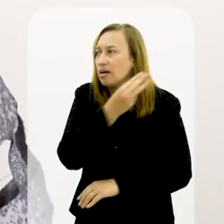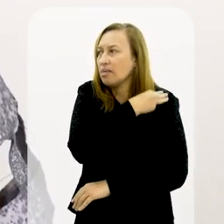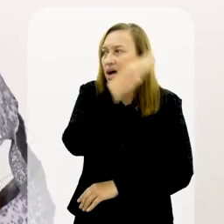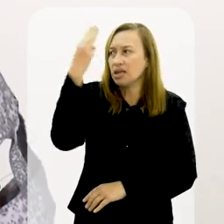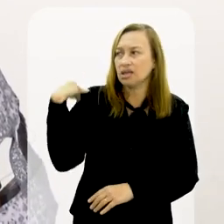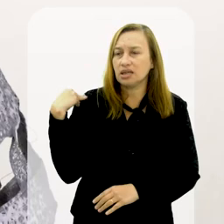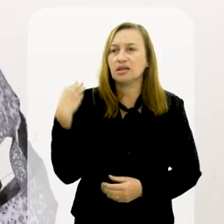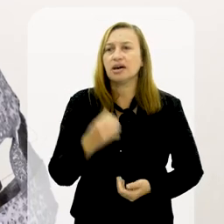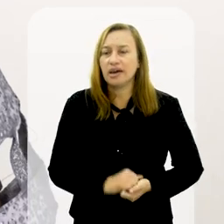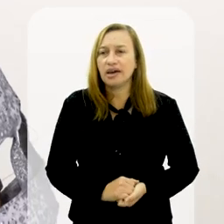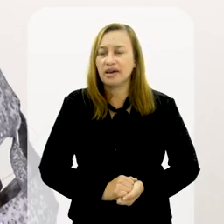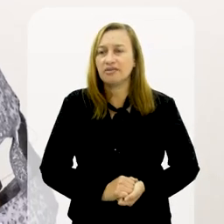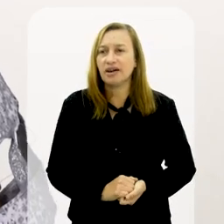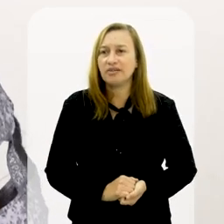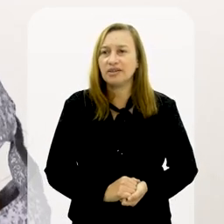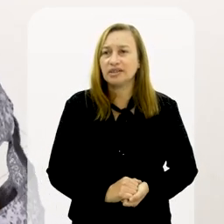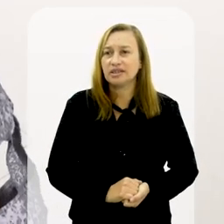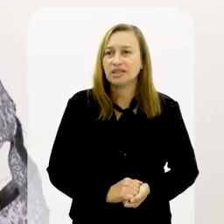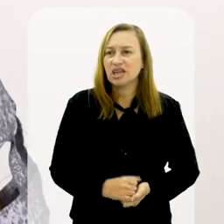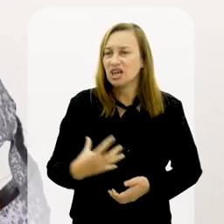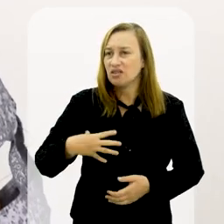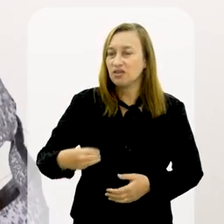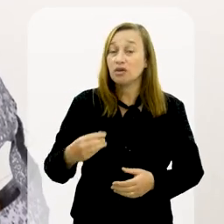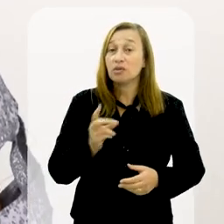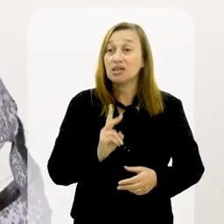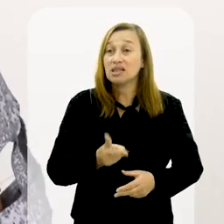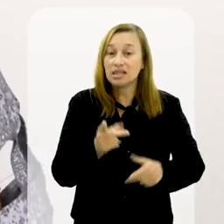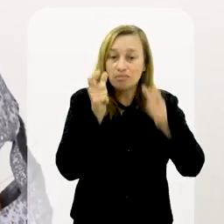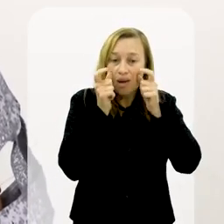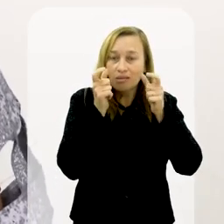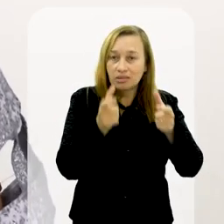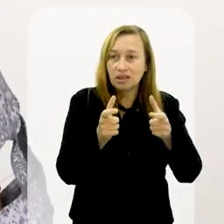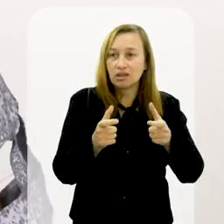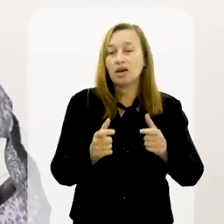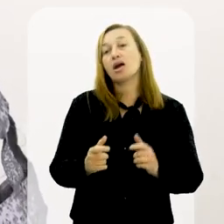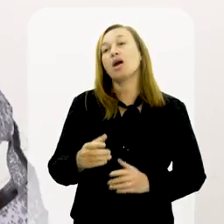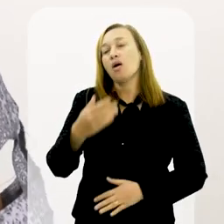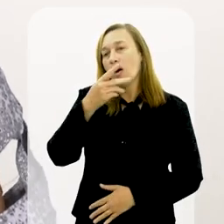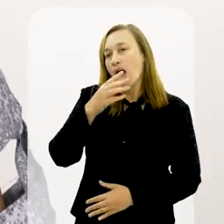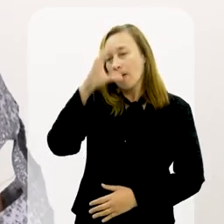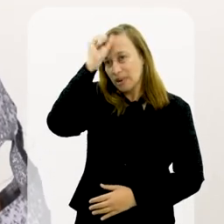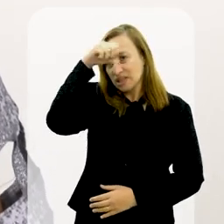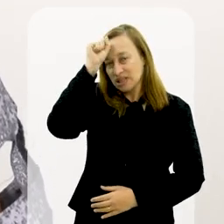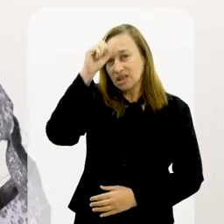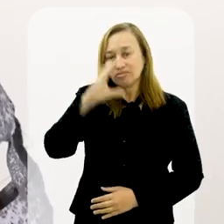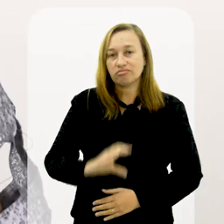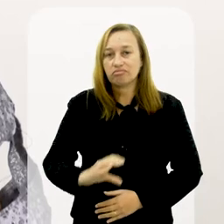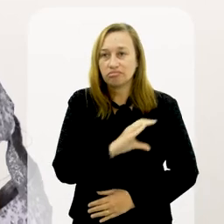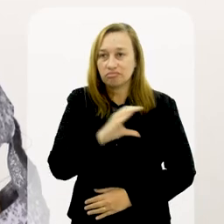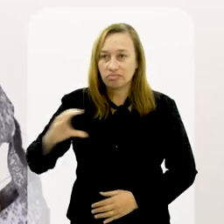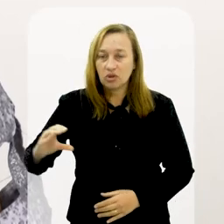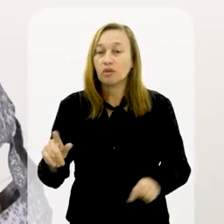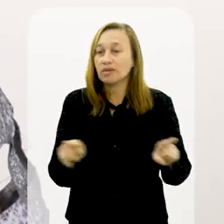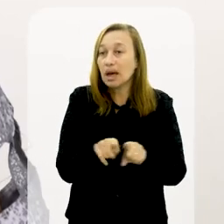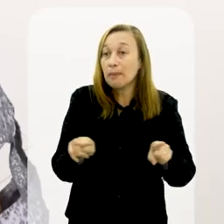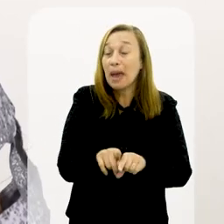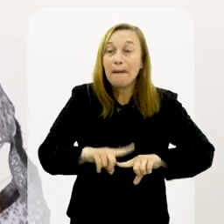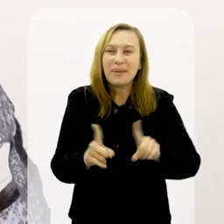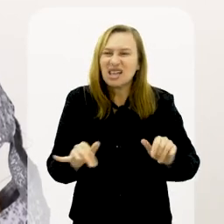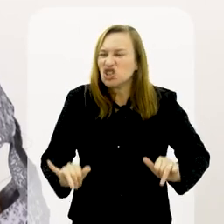Maria, porque ele diz que pedindo a mãe, o filho sempre atende. Eu aprendi isso na igreja católica também.